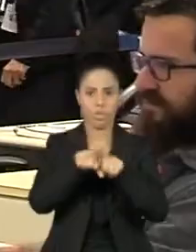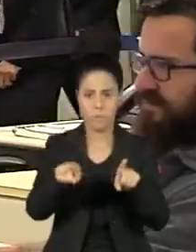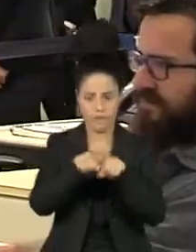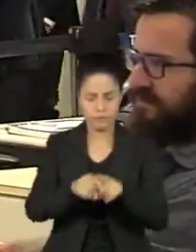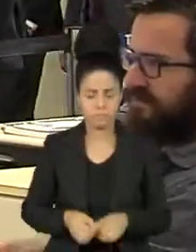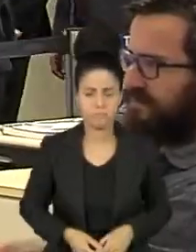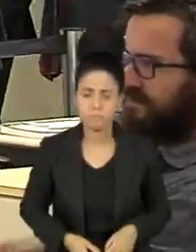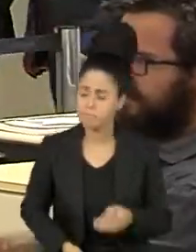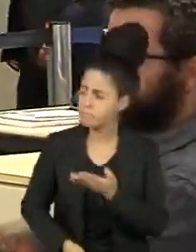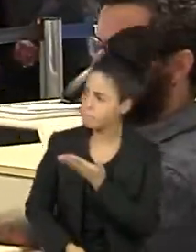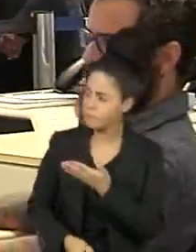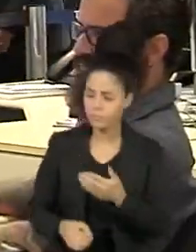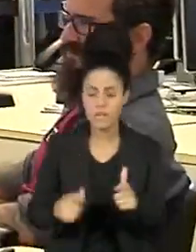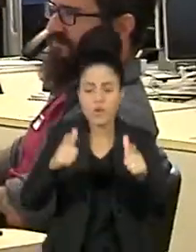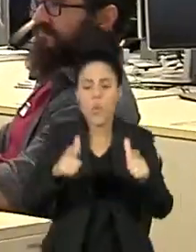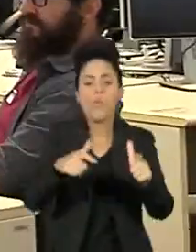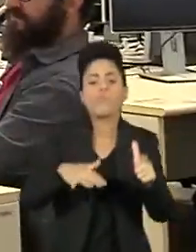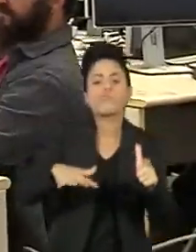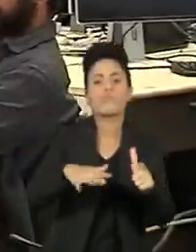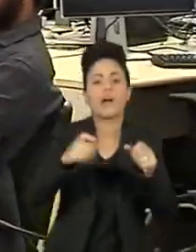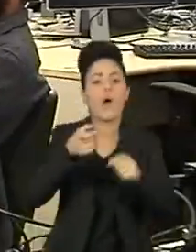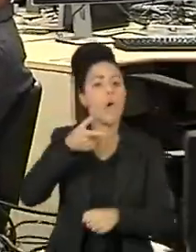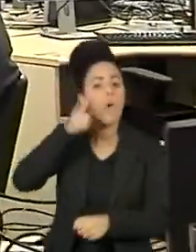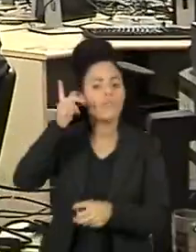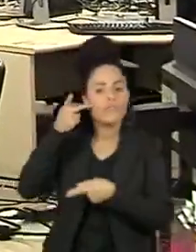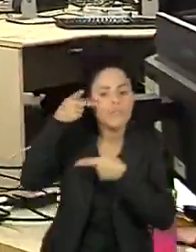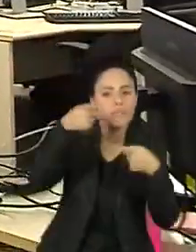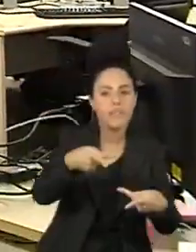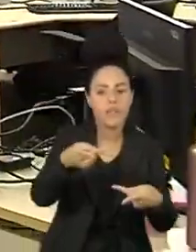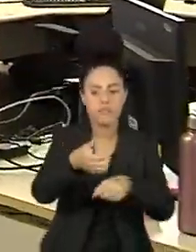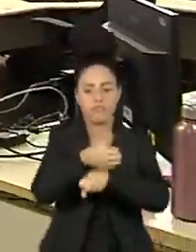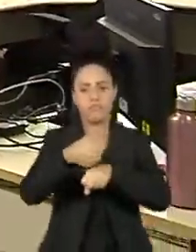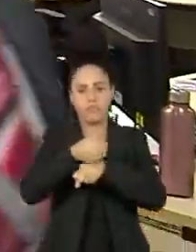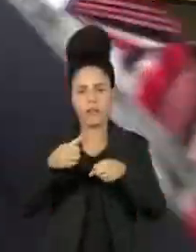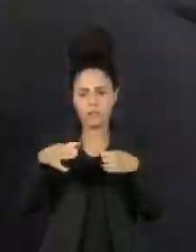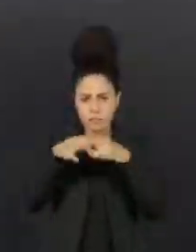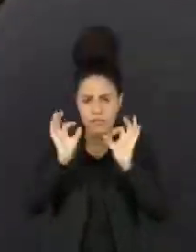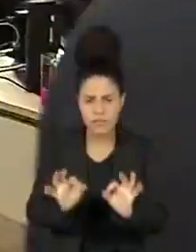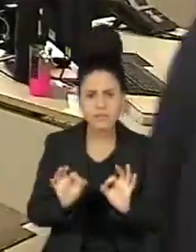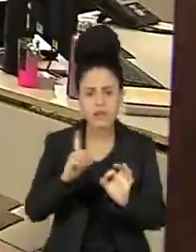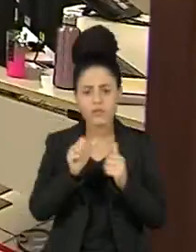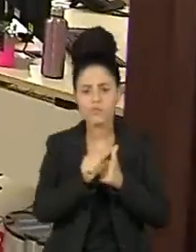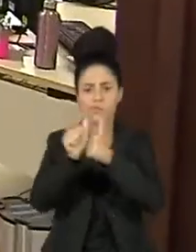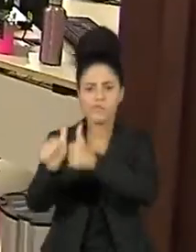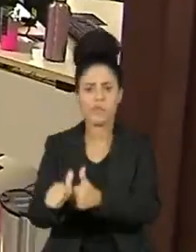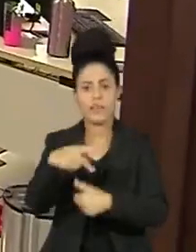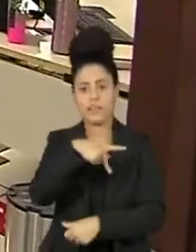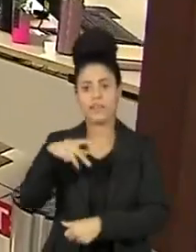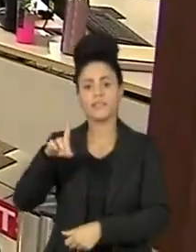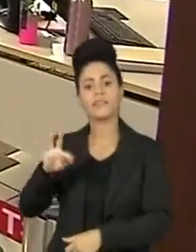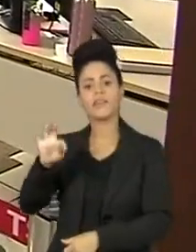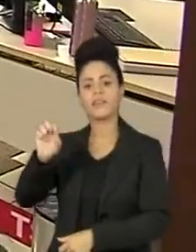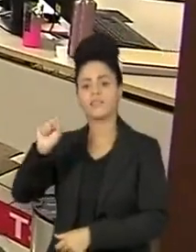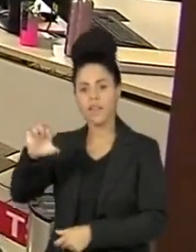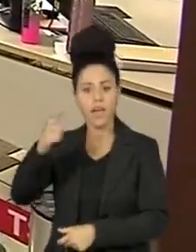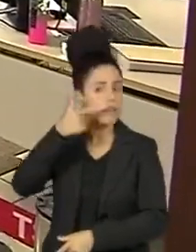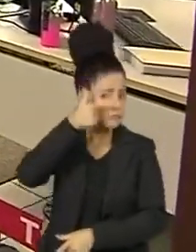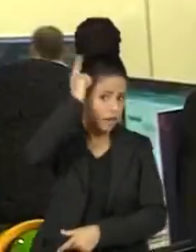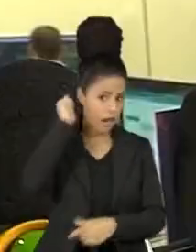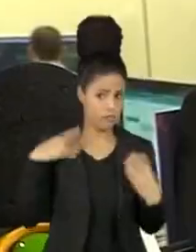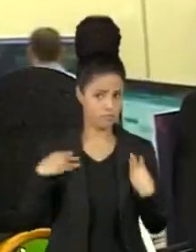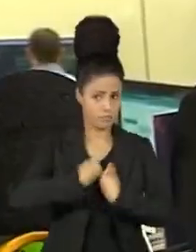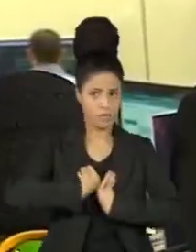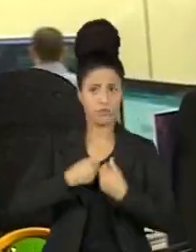A sala onde isso acontece foi visitada ontem por entidades fiscalizadoras, acompanhadas pelo presidente do TSE, Alexandre de